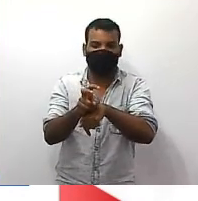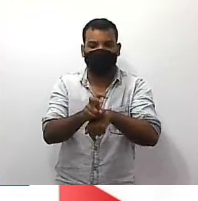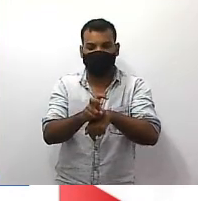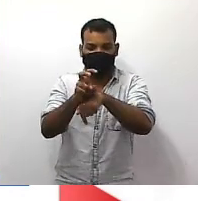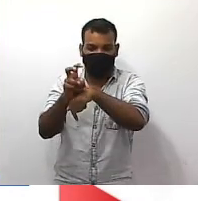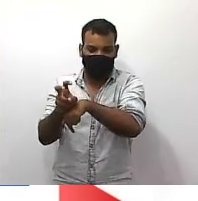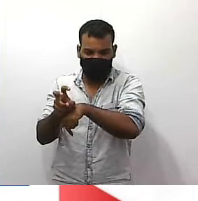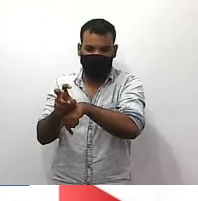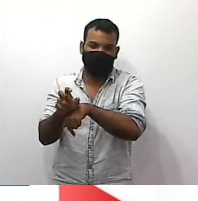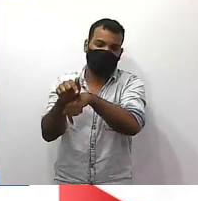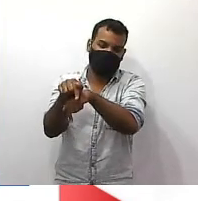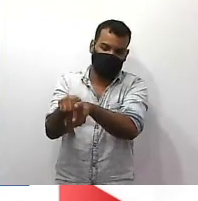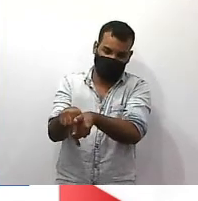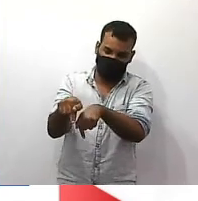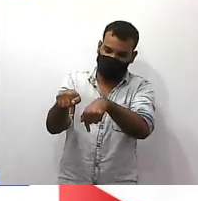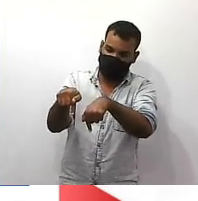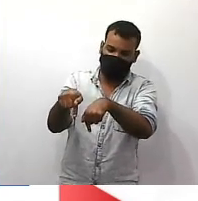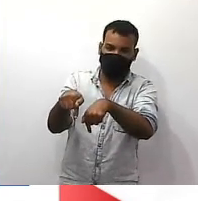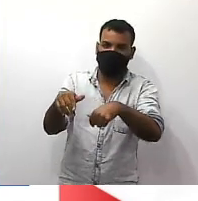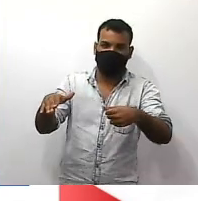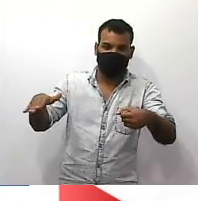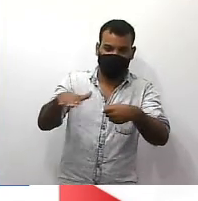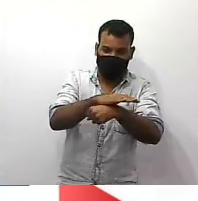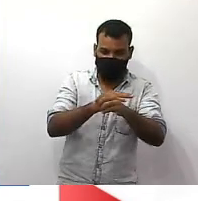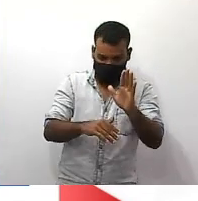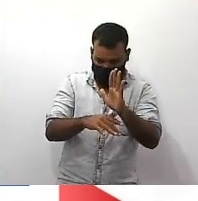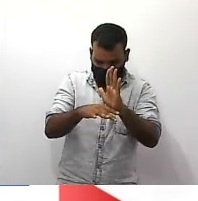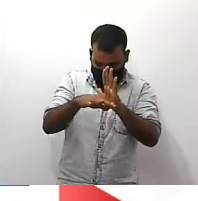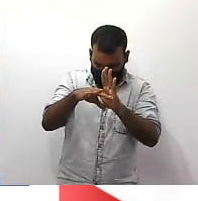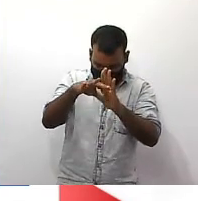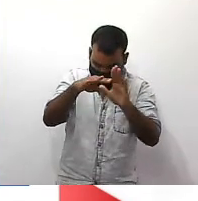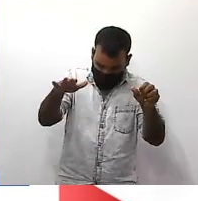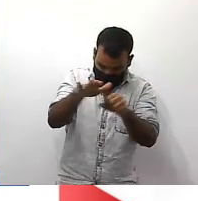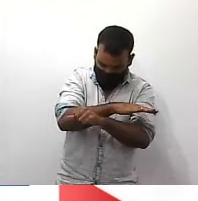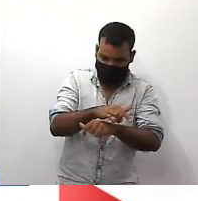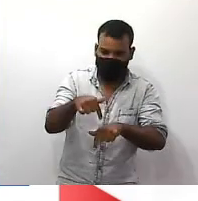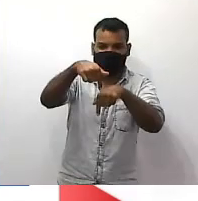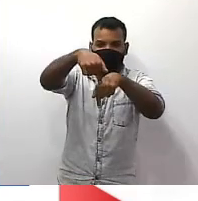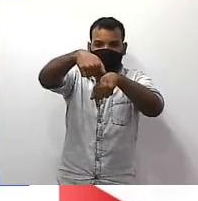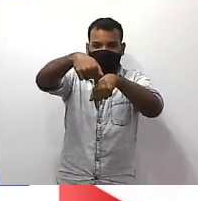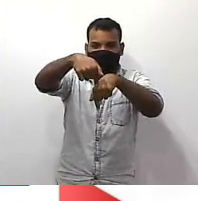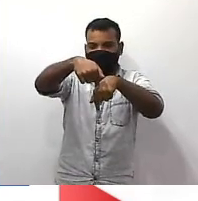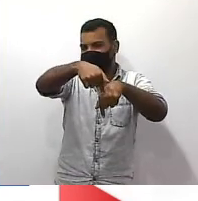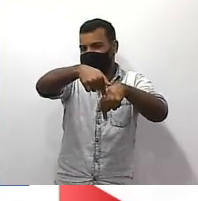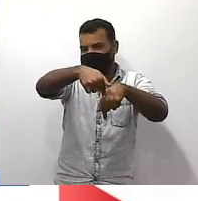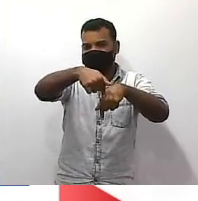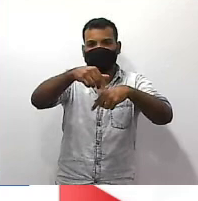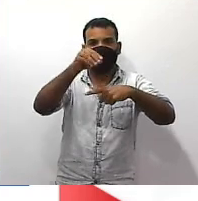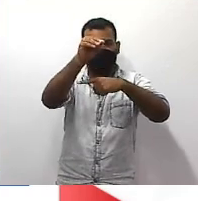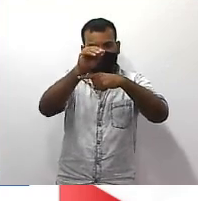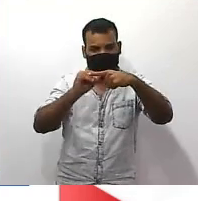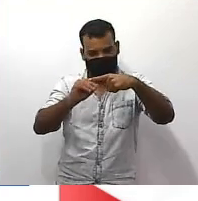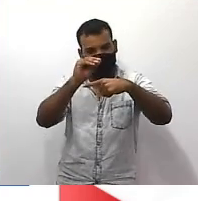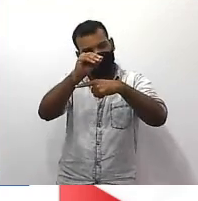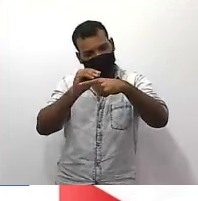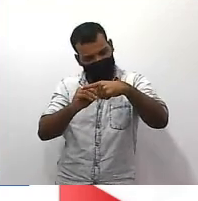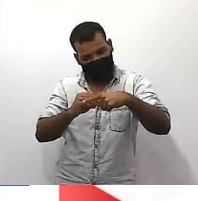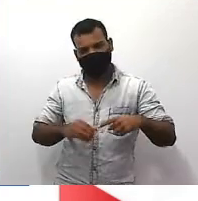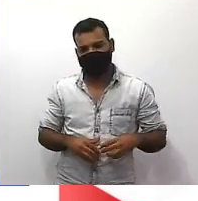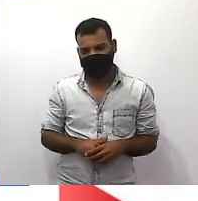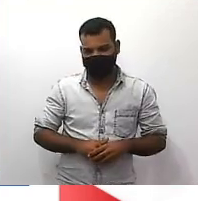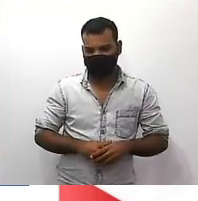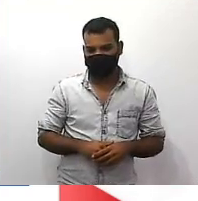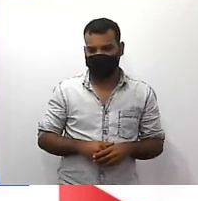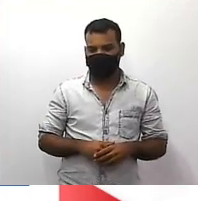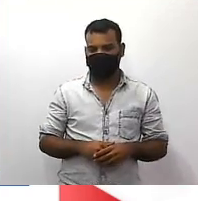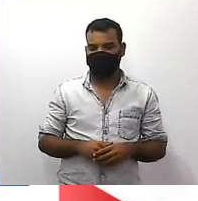sete e é claro quando ela está carregada completinha sete sobre sete um vai dar resultado um que é sem